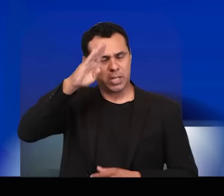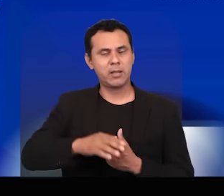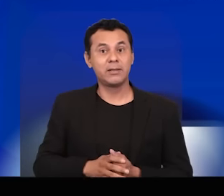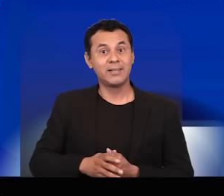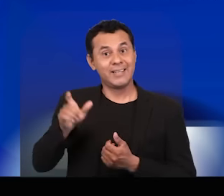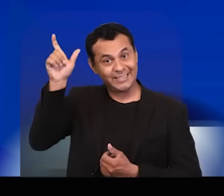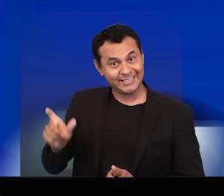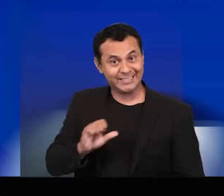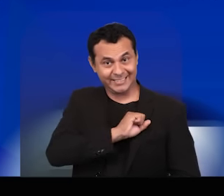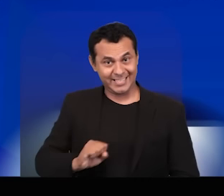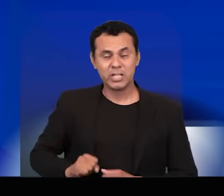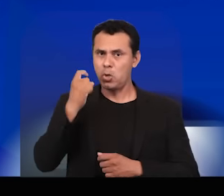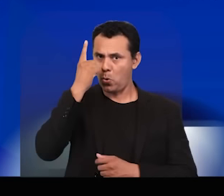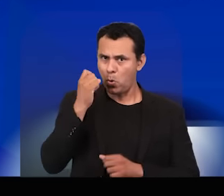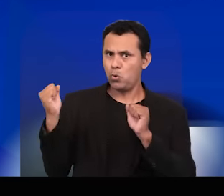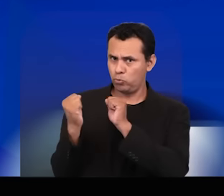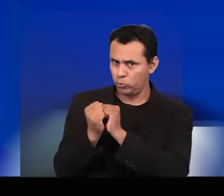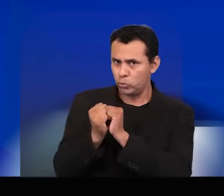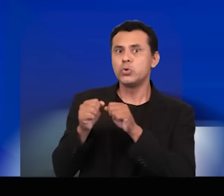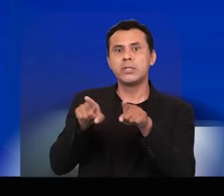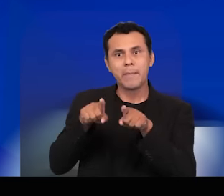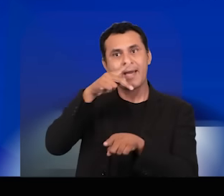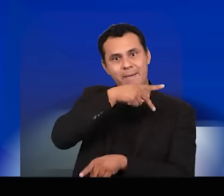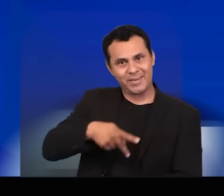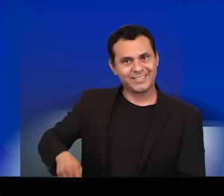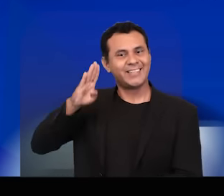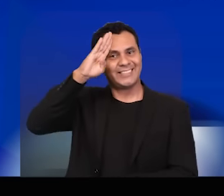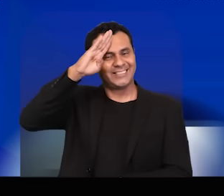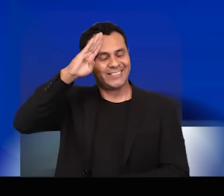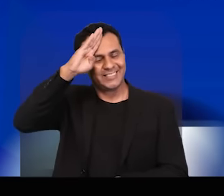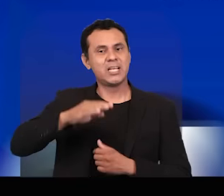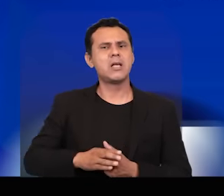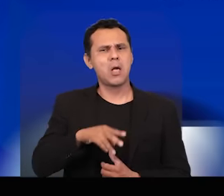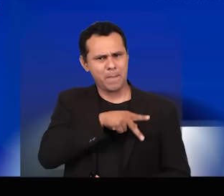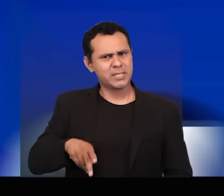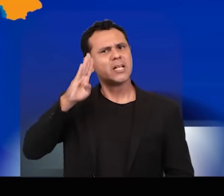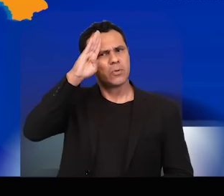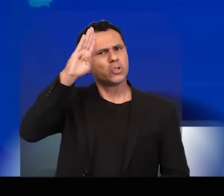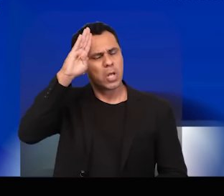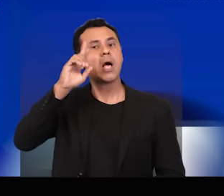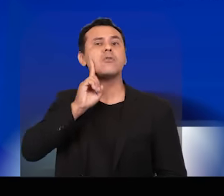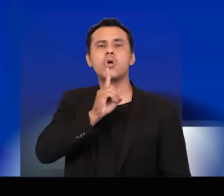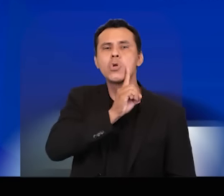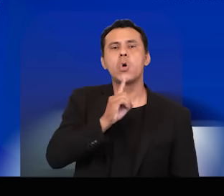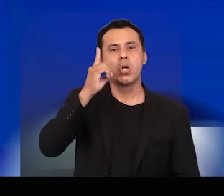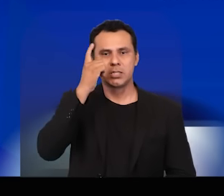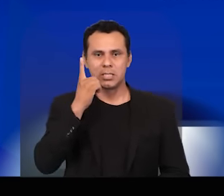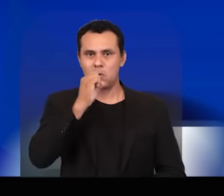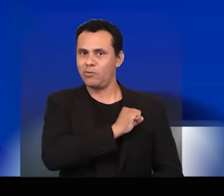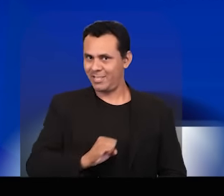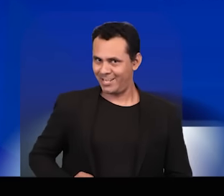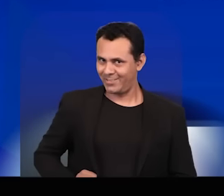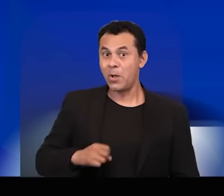Bolsonaro. Com o senador Irã Gonçalves e com o nosso presidente Jair Bolsonaro. O presidente Bolsonaro. Antônio Denário e